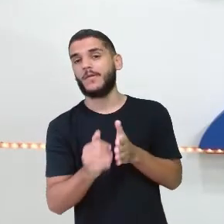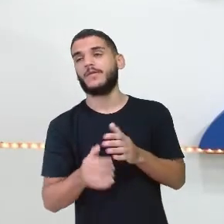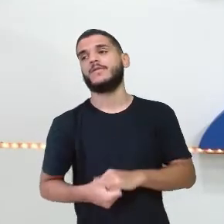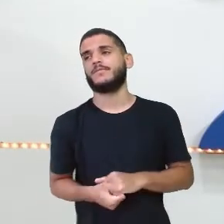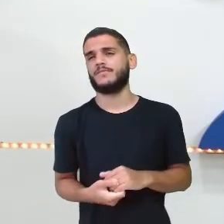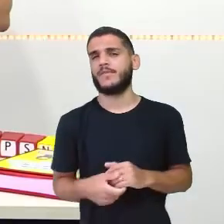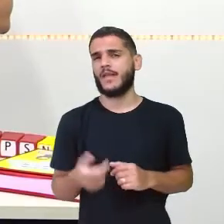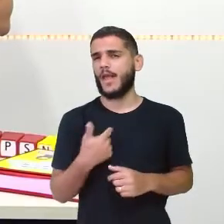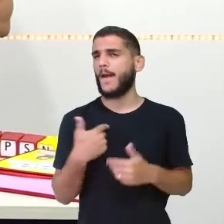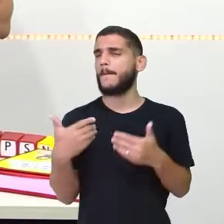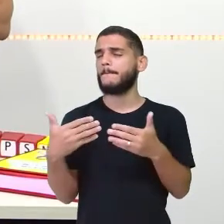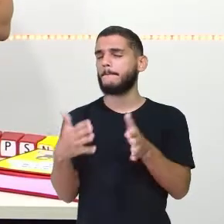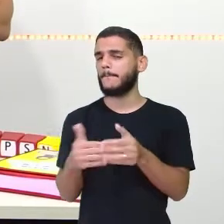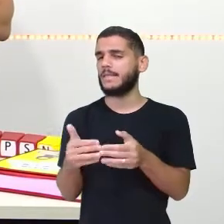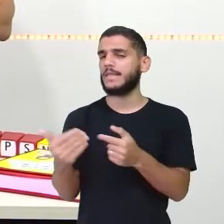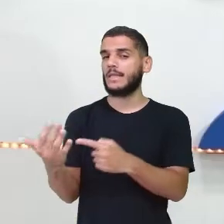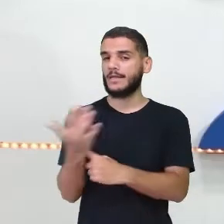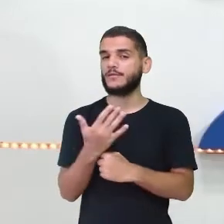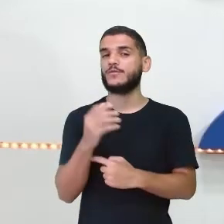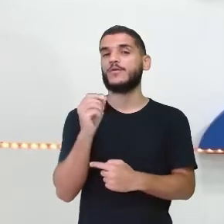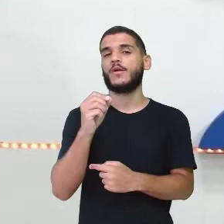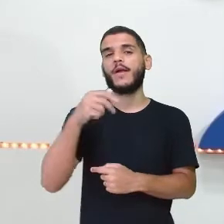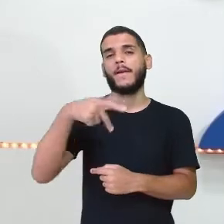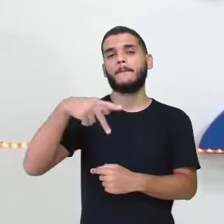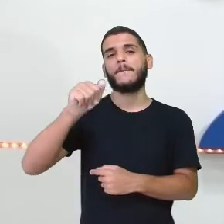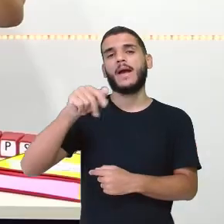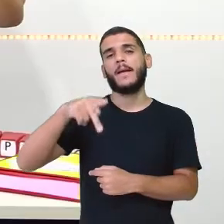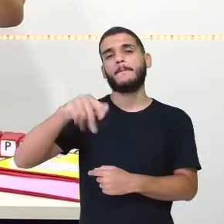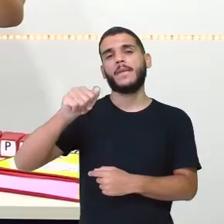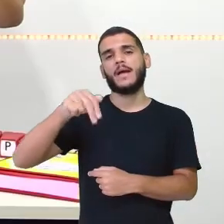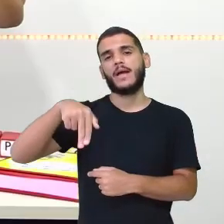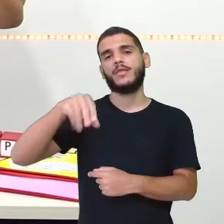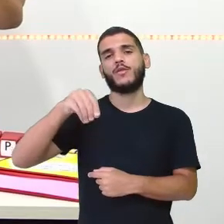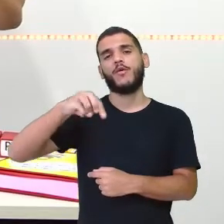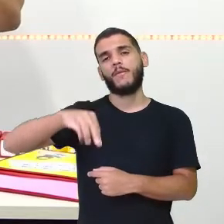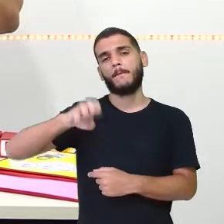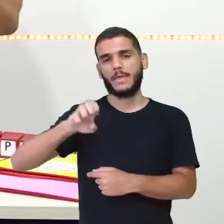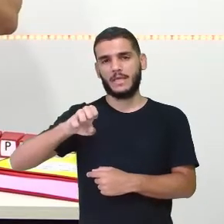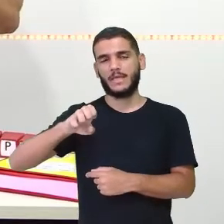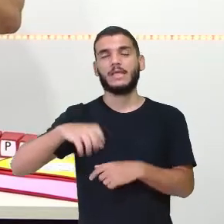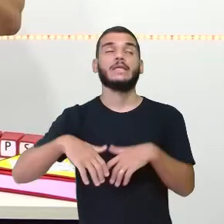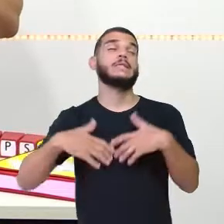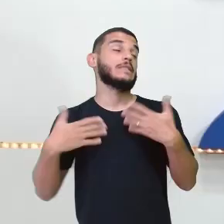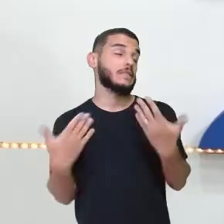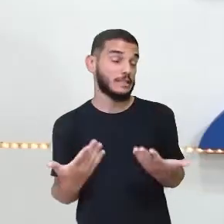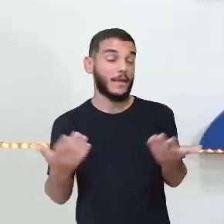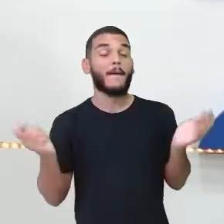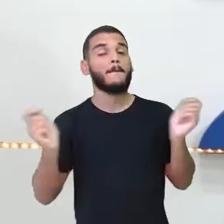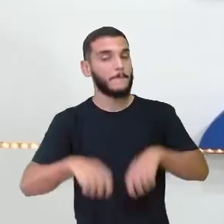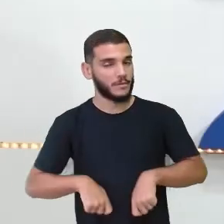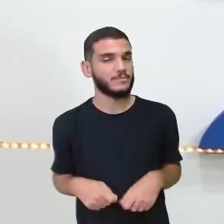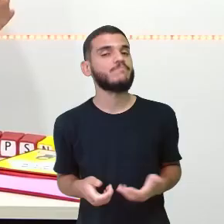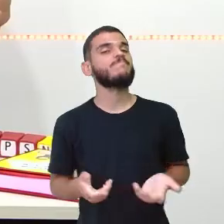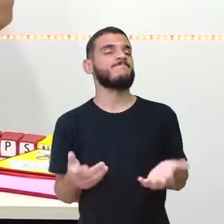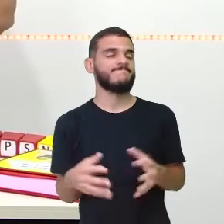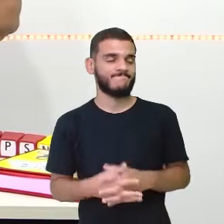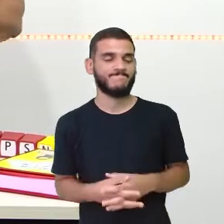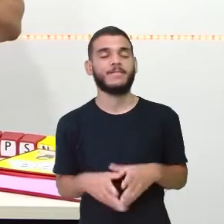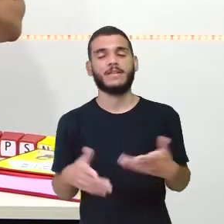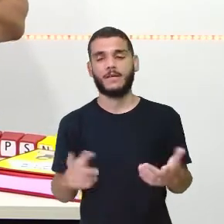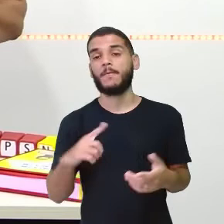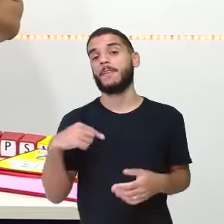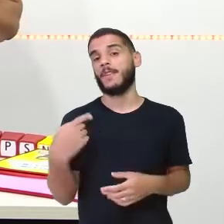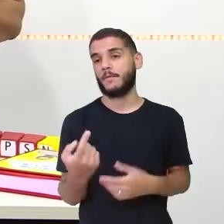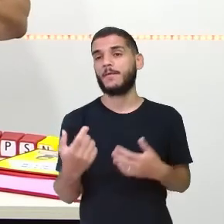posso pedir ajuda ao Papai Nome agora? Bom, vou deixar o Papai Nome depois, Ah, o Papai Nome depois, certo? Porque depois ele vai me ajudar e a gente forma aqui.